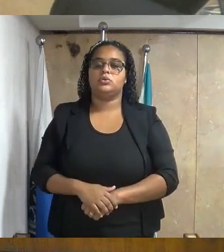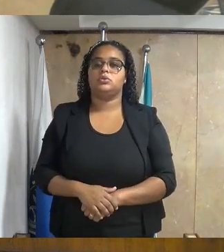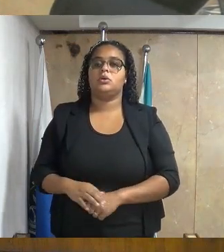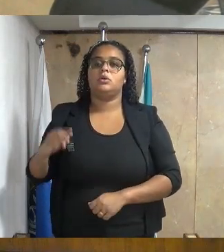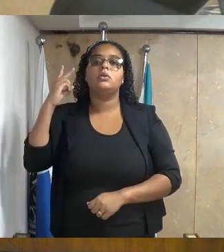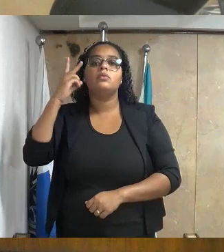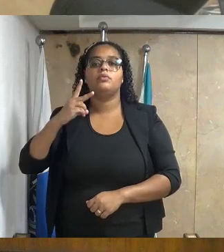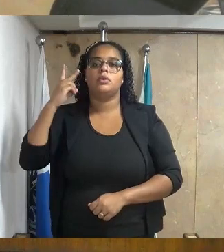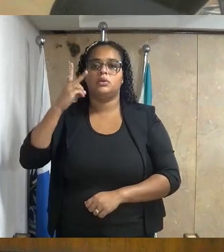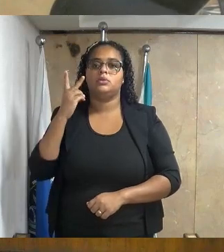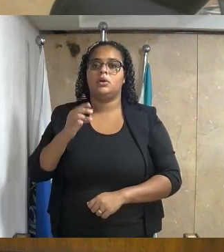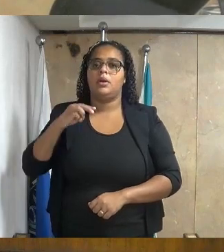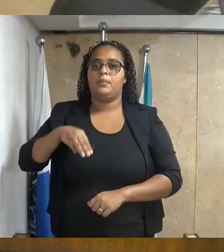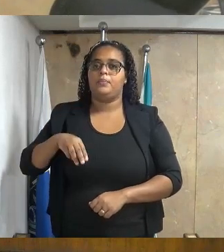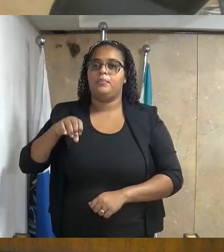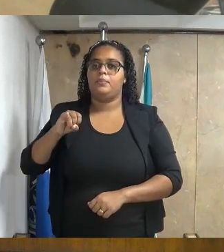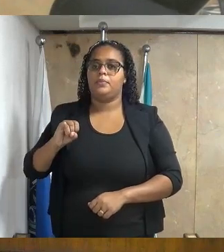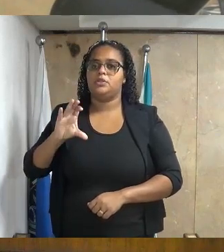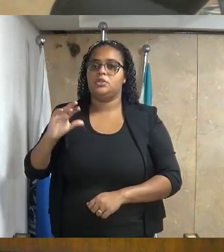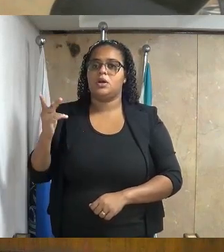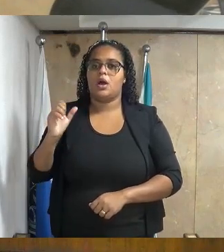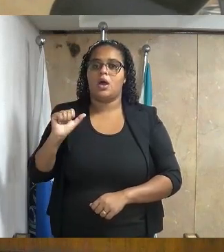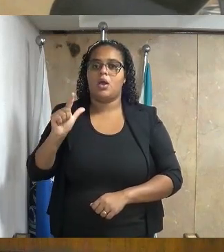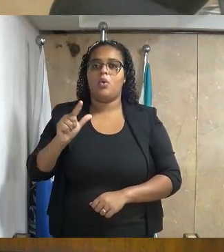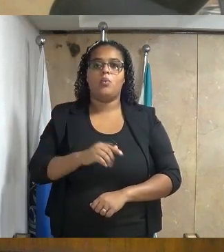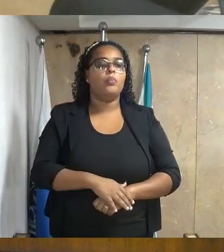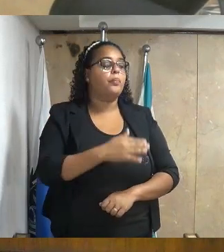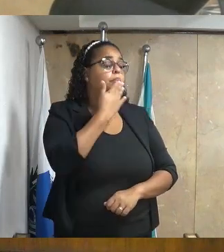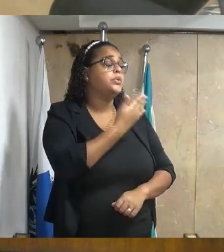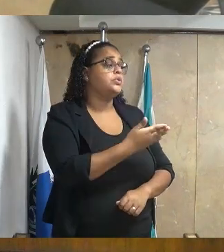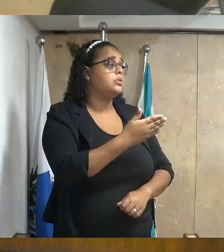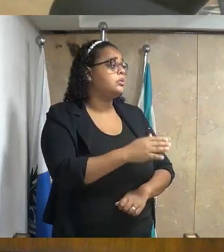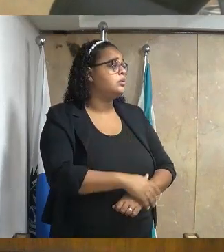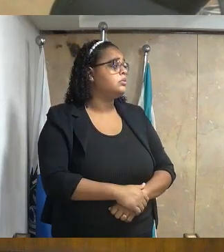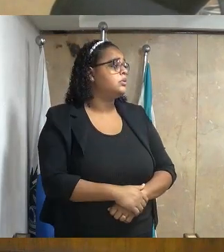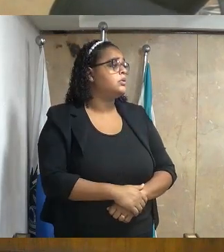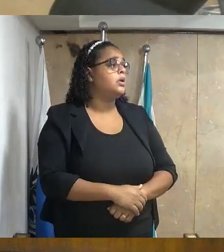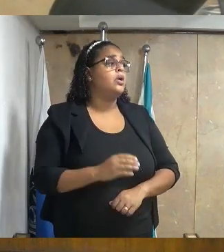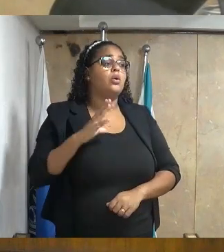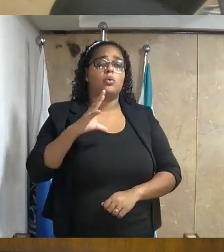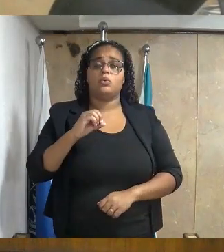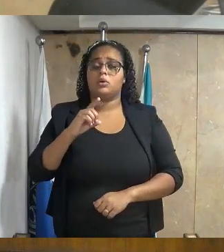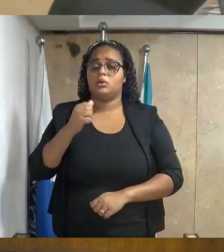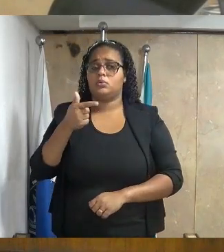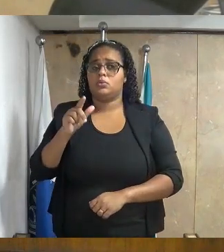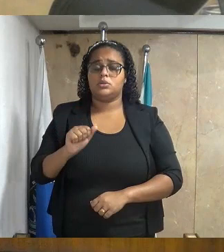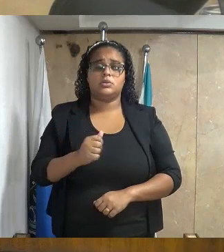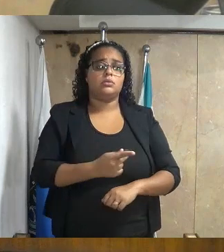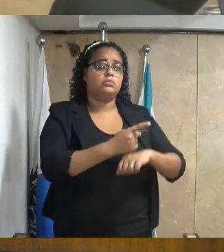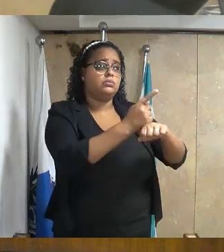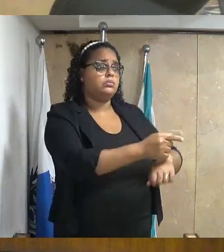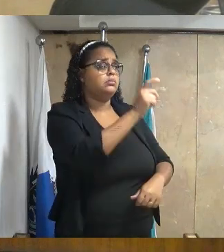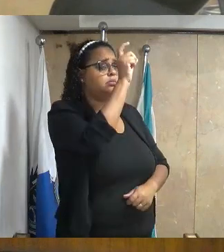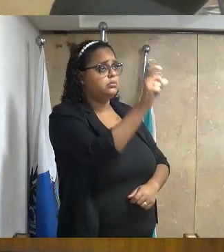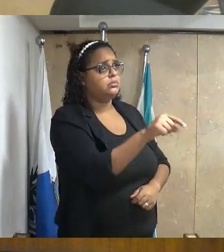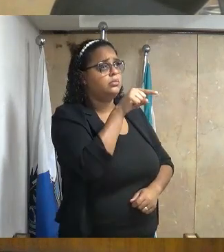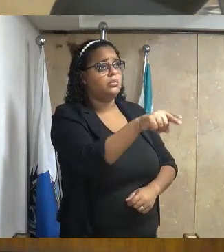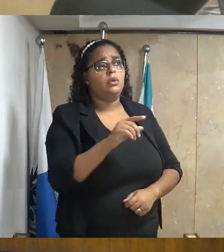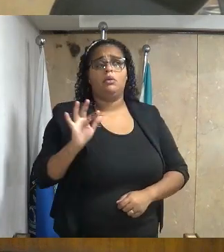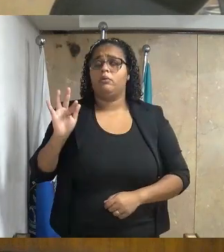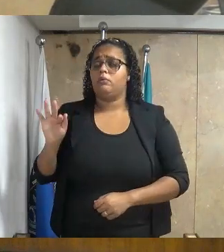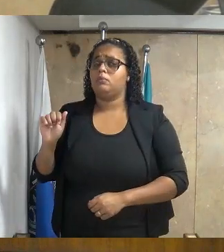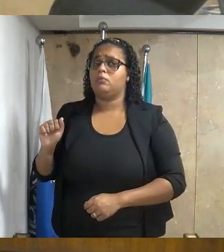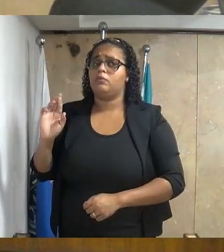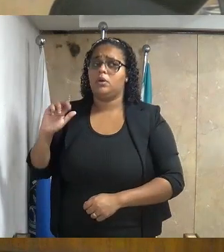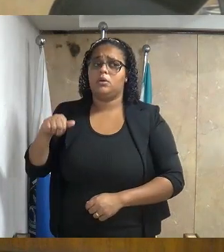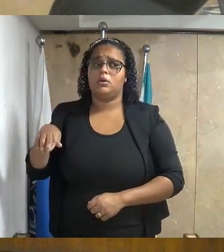excelentíssimo vereador Michael Alexandre Gervásio, consignando moção de congratulações à ilustríssima senhora Fernanda Ribeiro